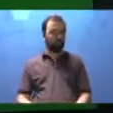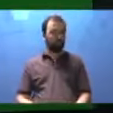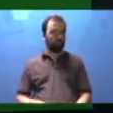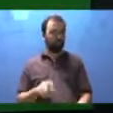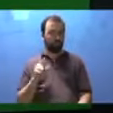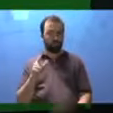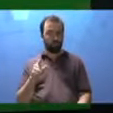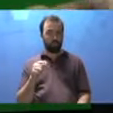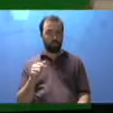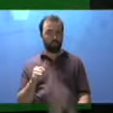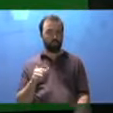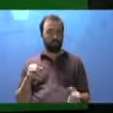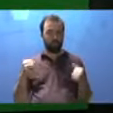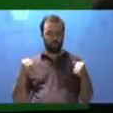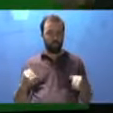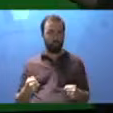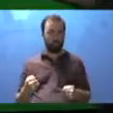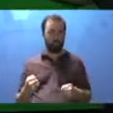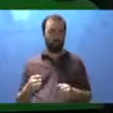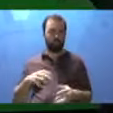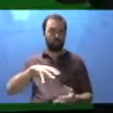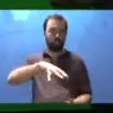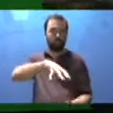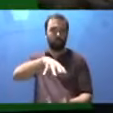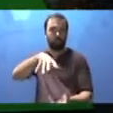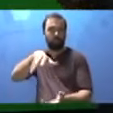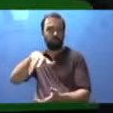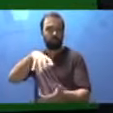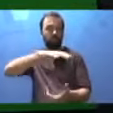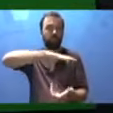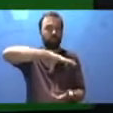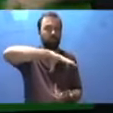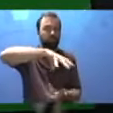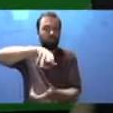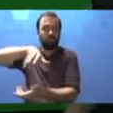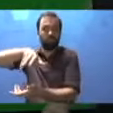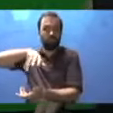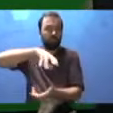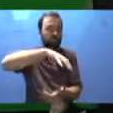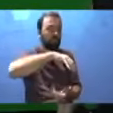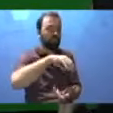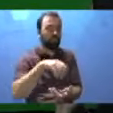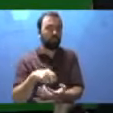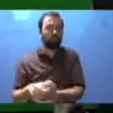Você poderia com a sua maquete, a gente gira a maquete, a gente tem todas essas visões.